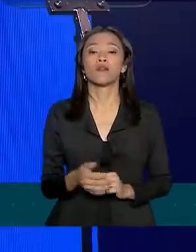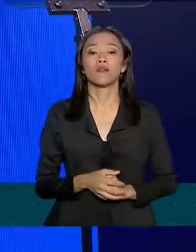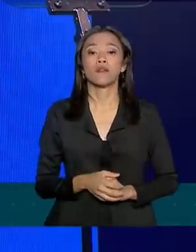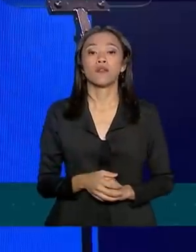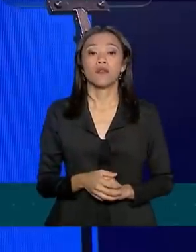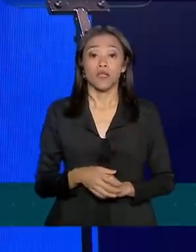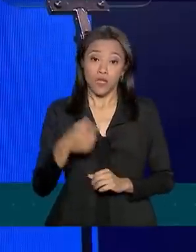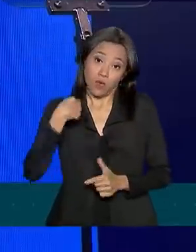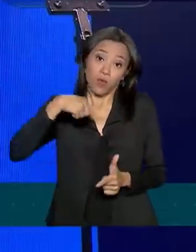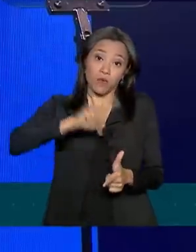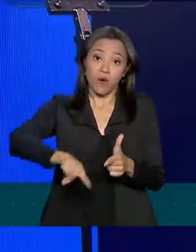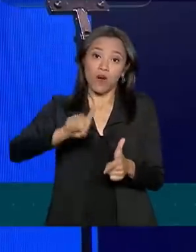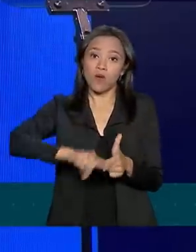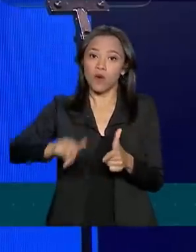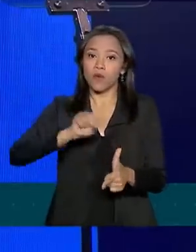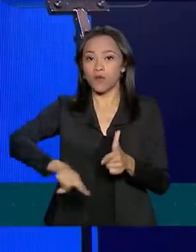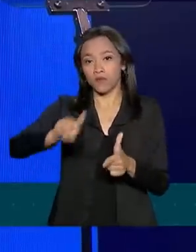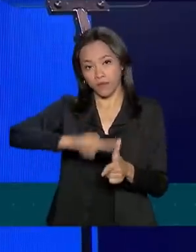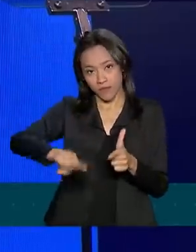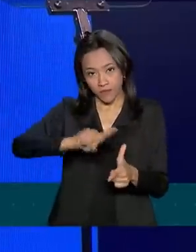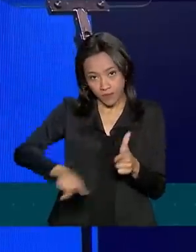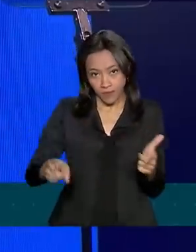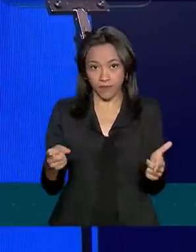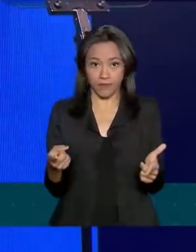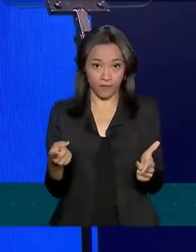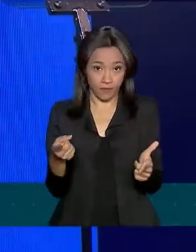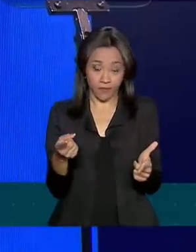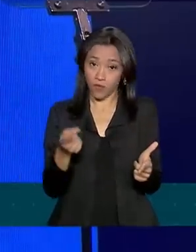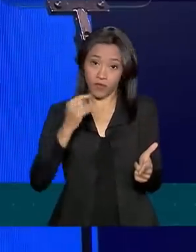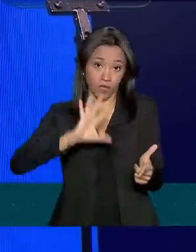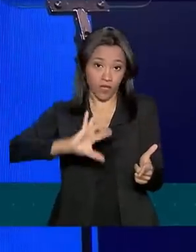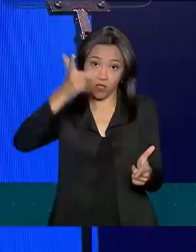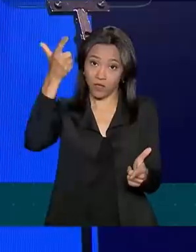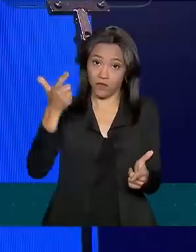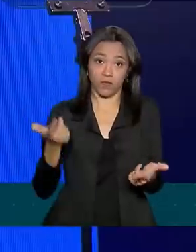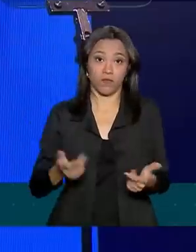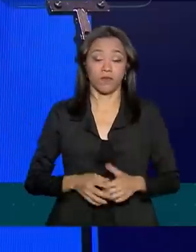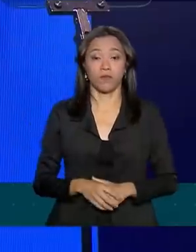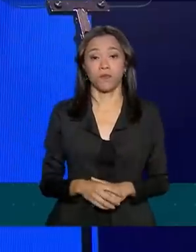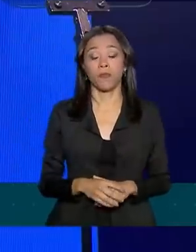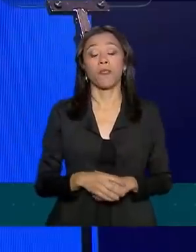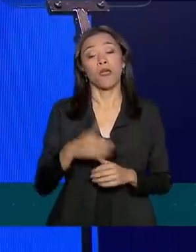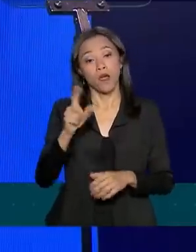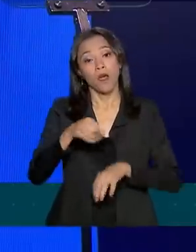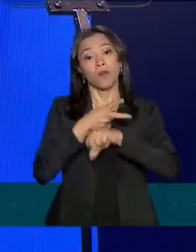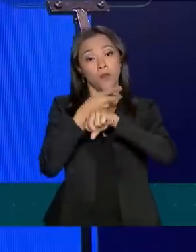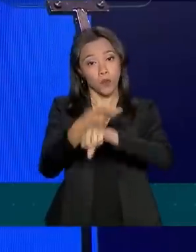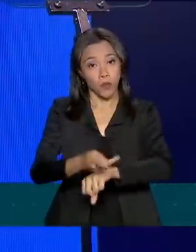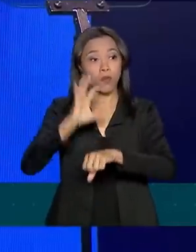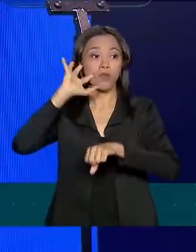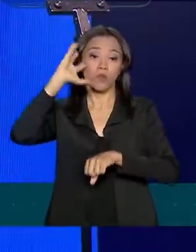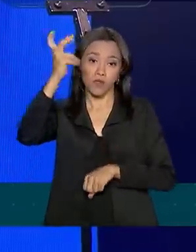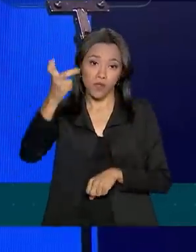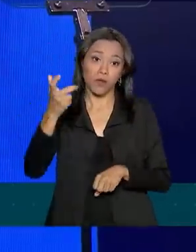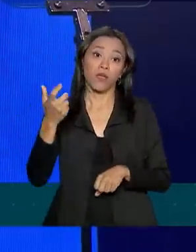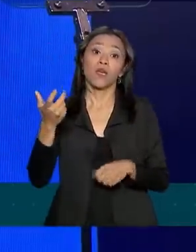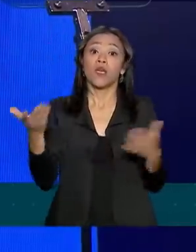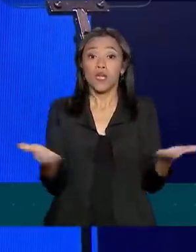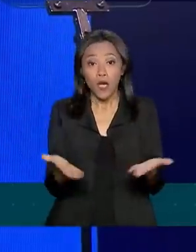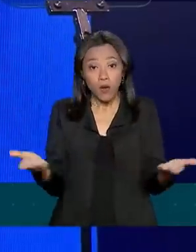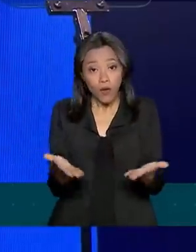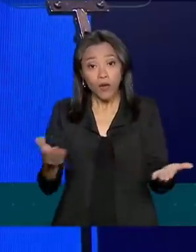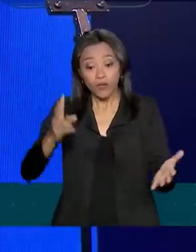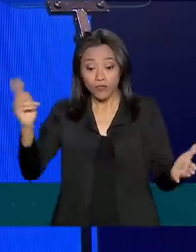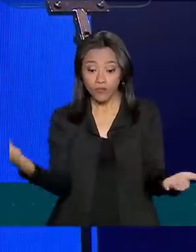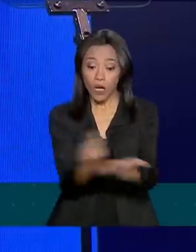E com esse problema, naquela época, não fui eu que resolvi, apenas colaborei. Buscou-se uma solução. E agora apareceu um